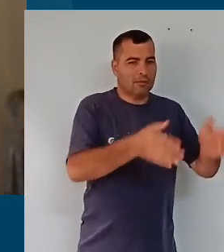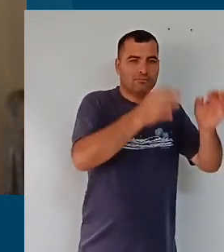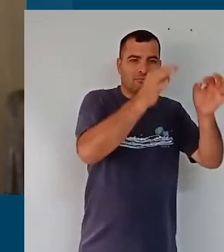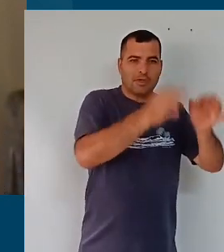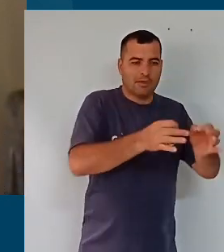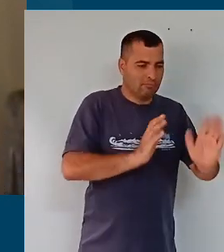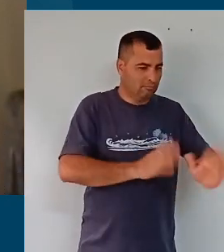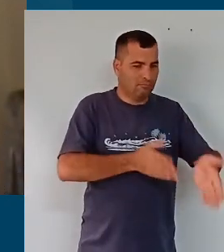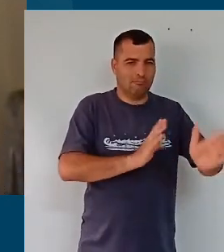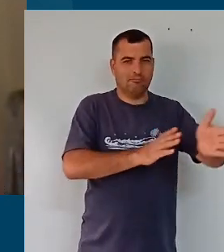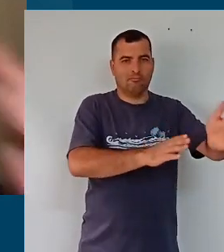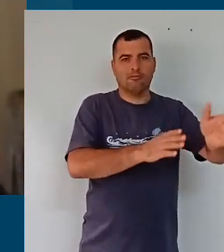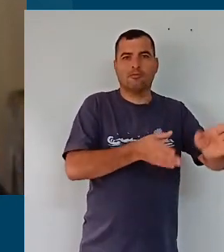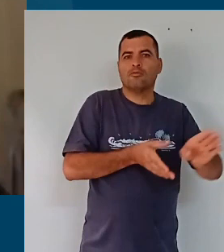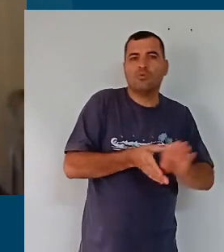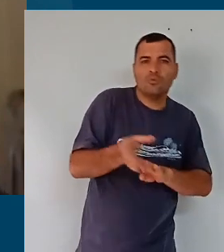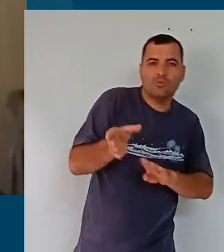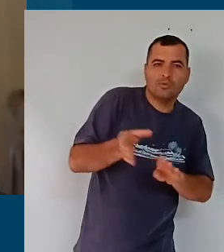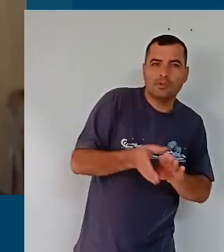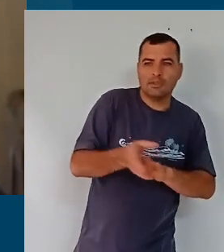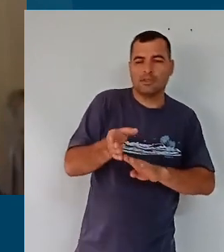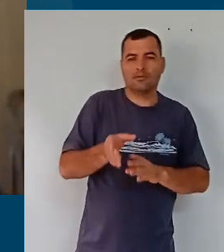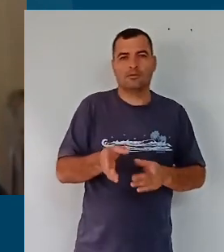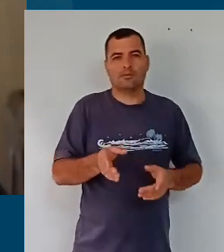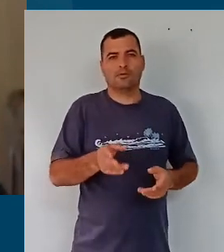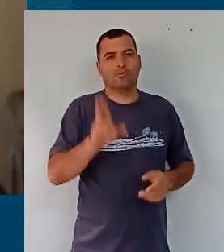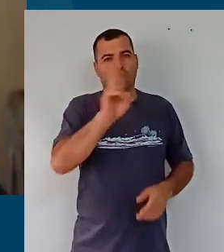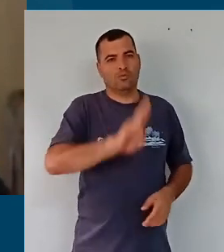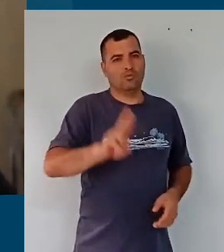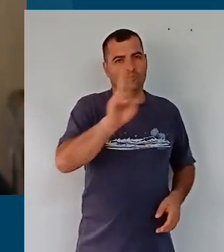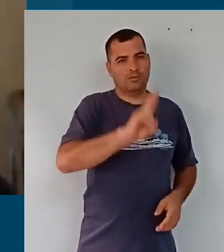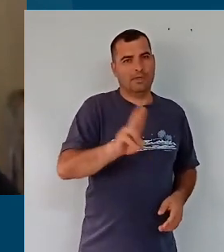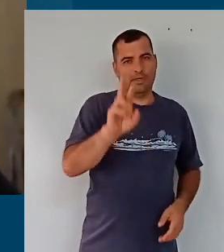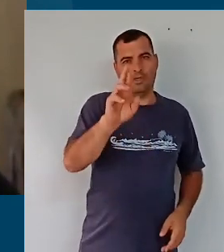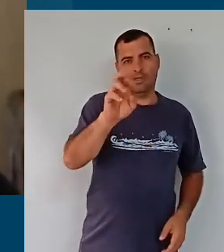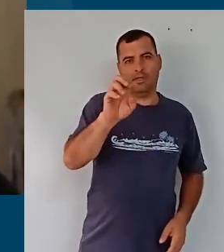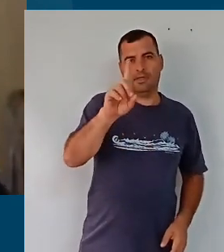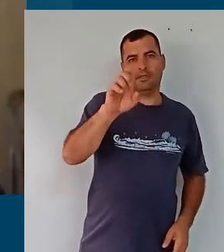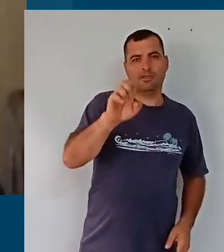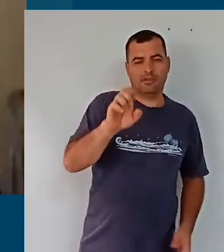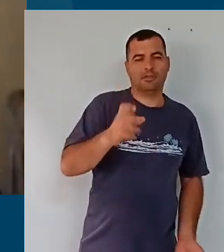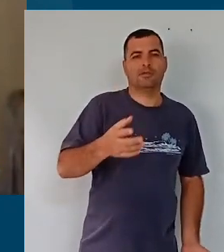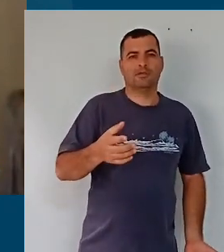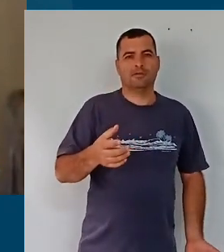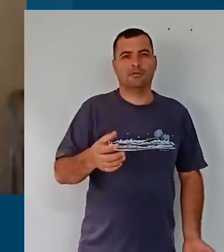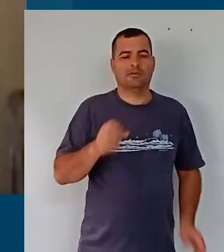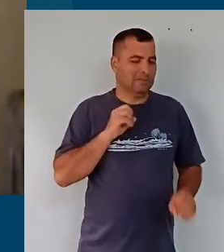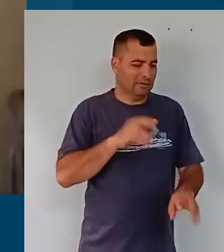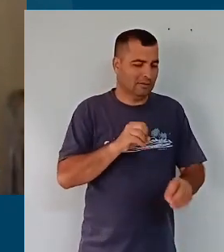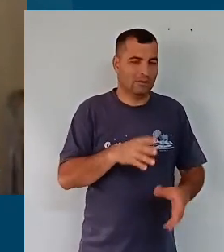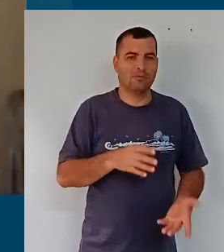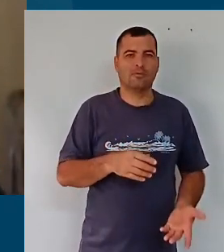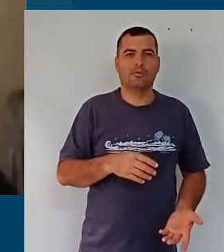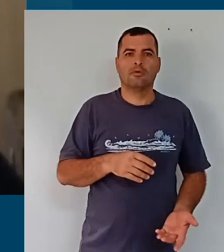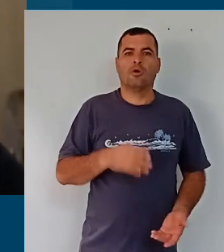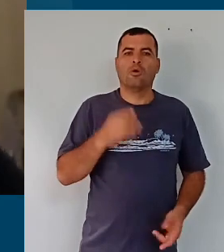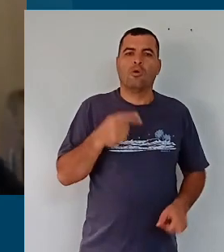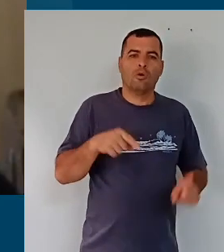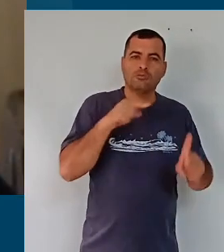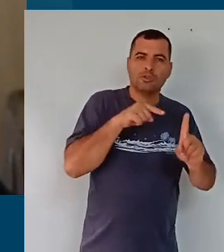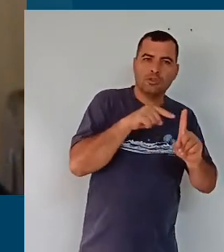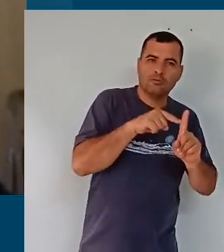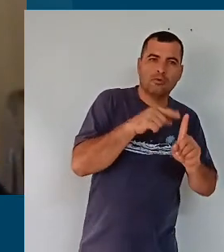orientações que sejam utilizadas numa rede e que tenham como principal objetivo a